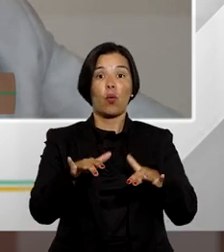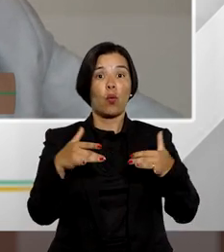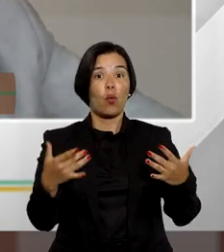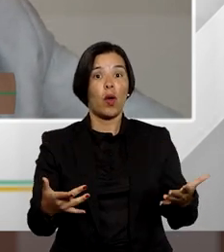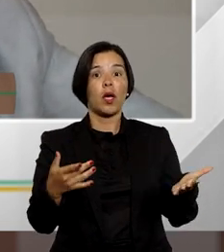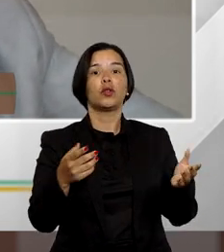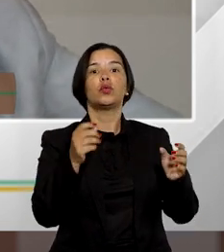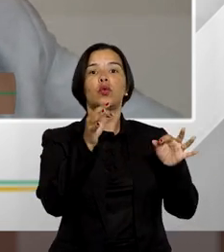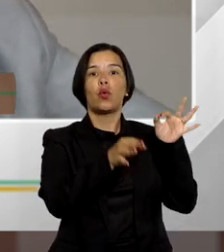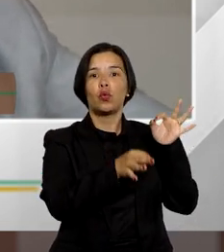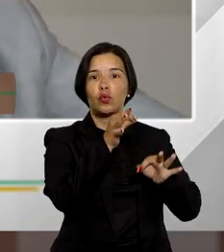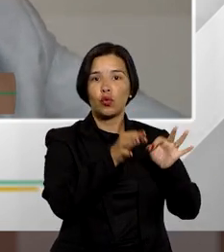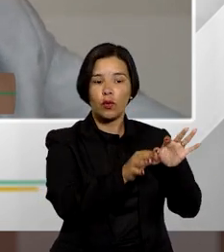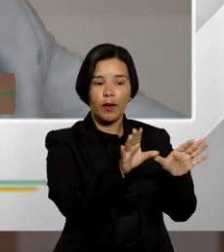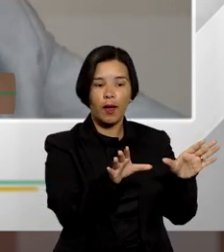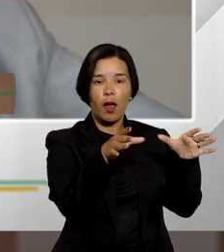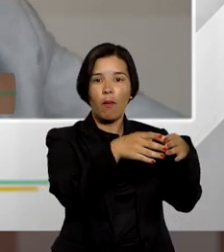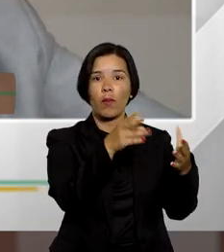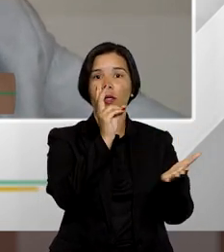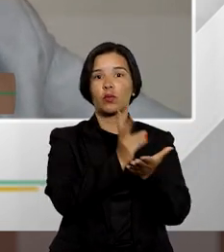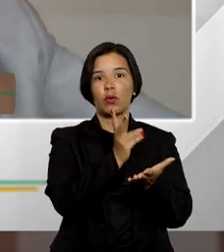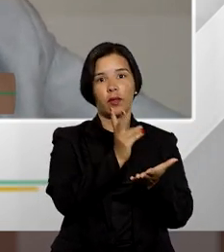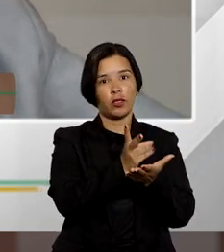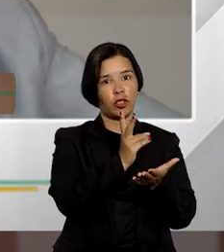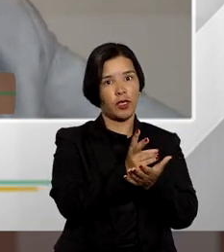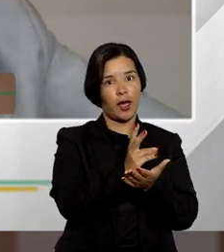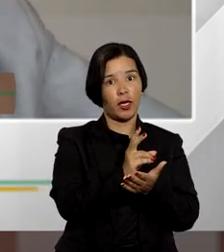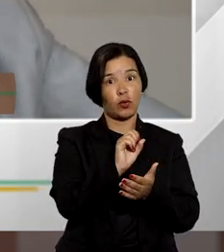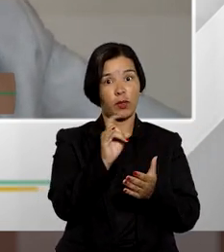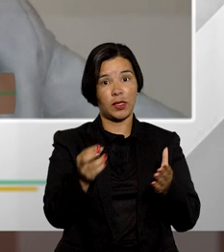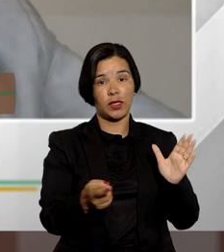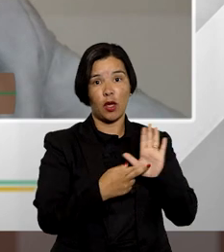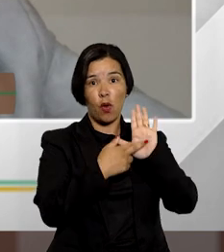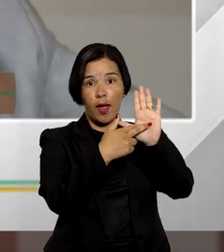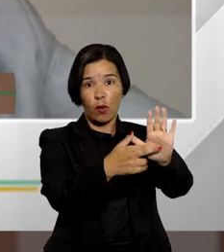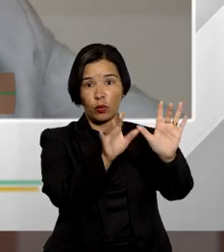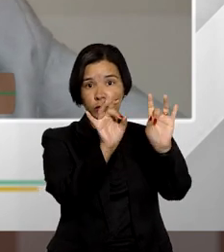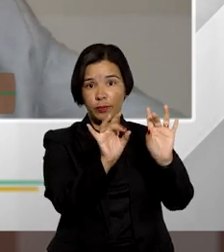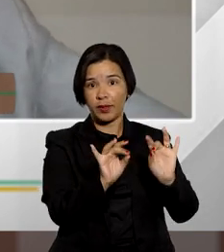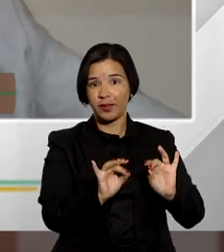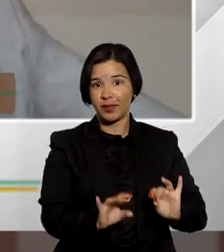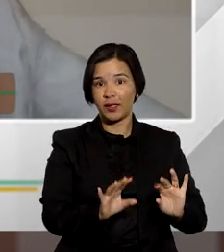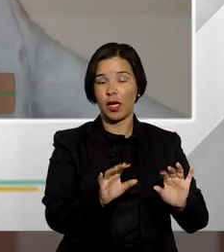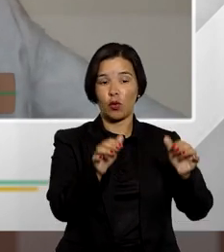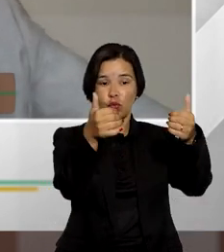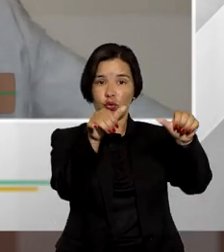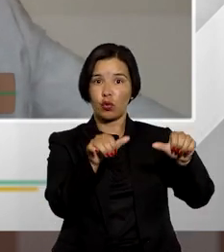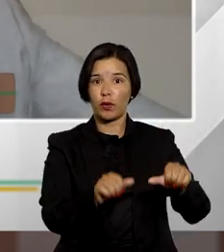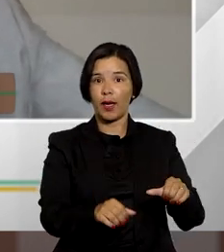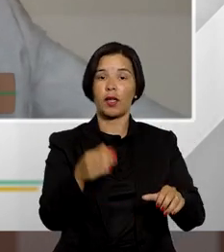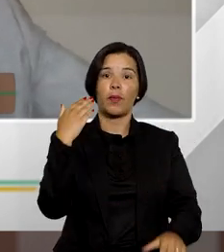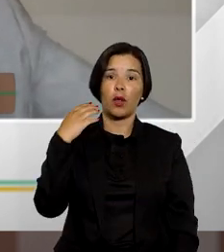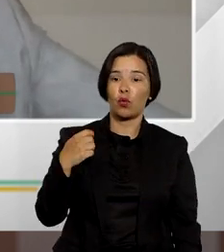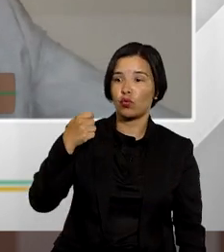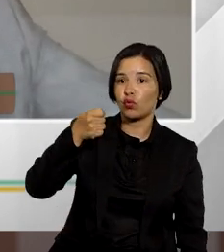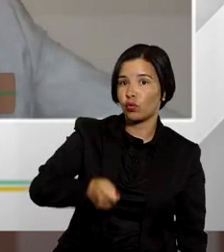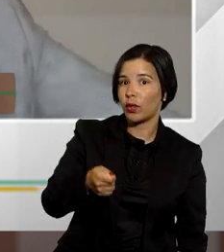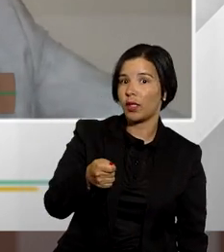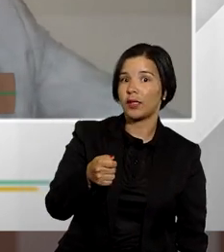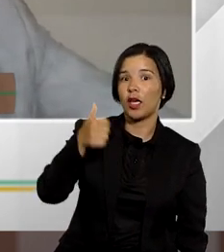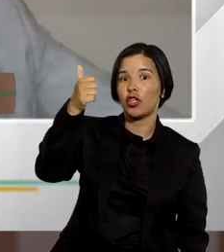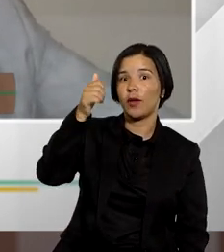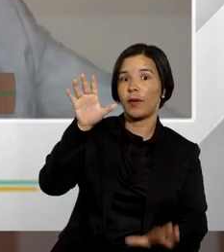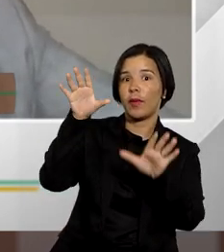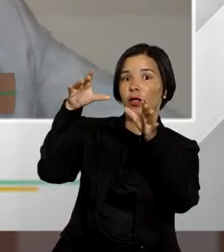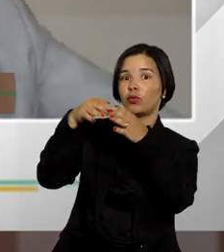julgados pelo mesmo colegiado ou seja se você entrou com um recurso especial ele é julgado de forma monocrática por um dos ministros de uma